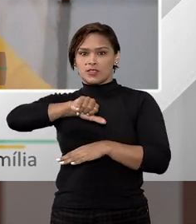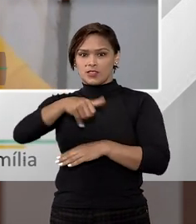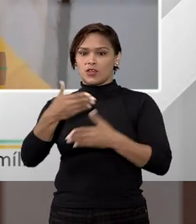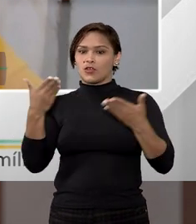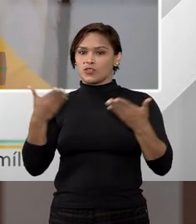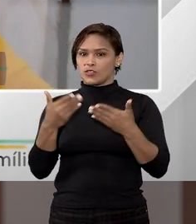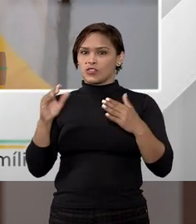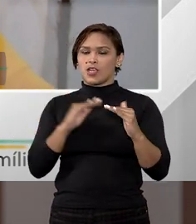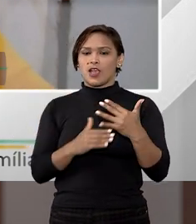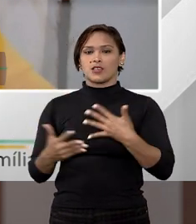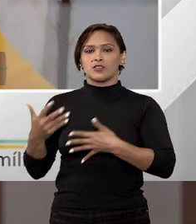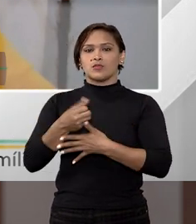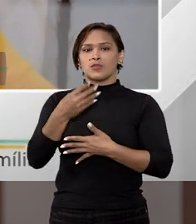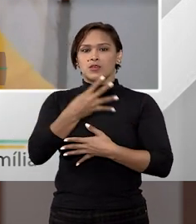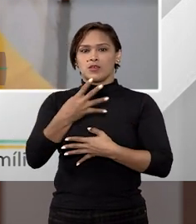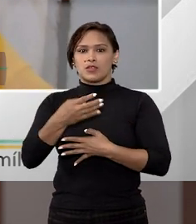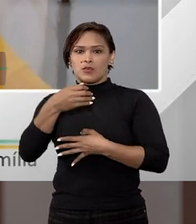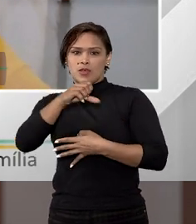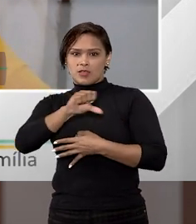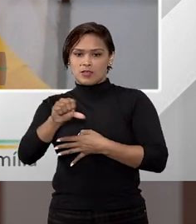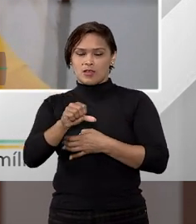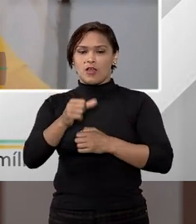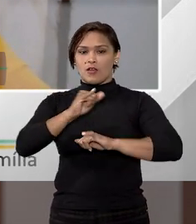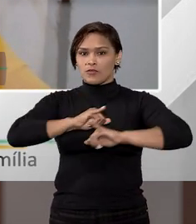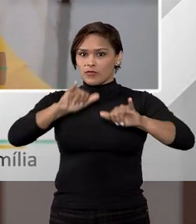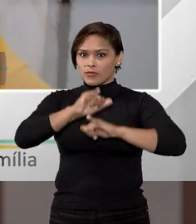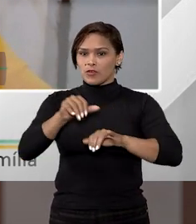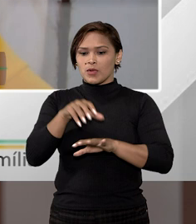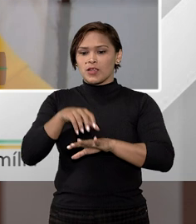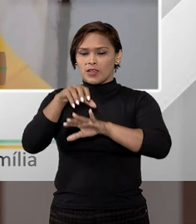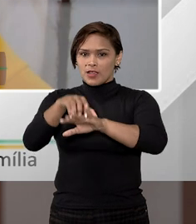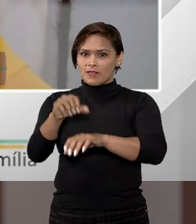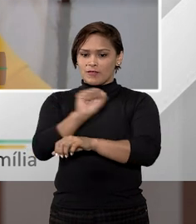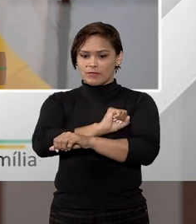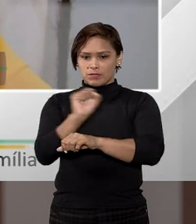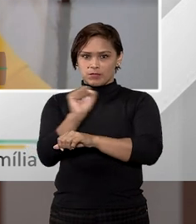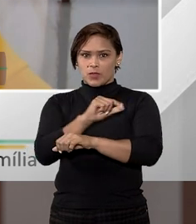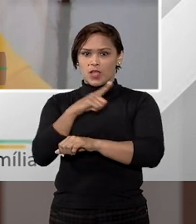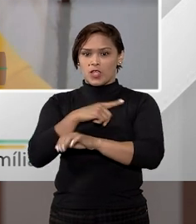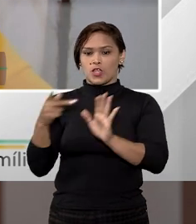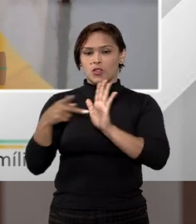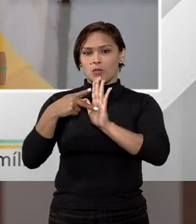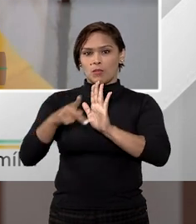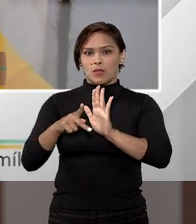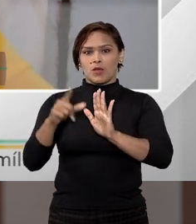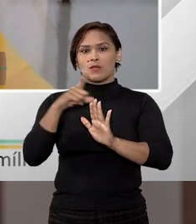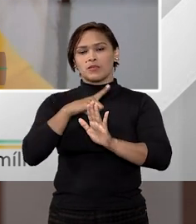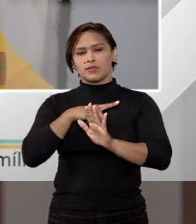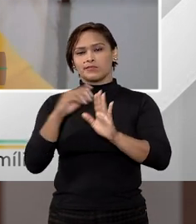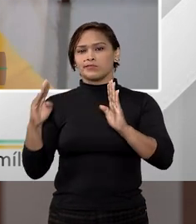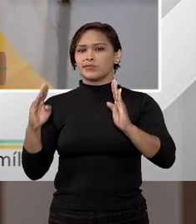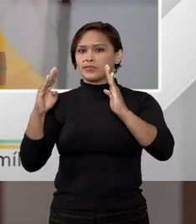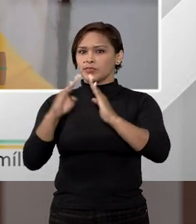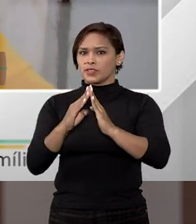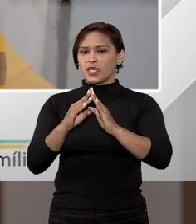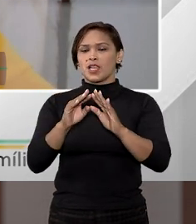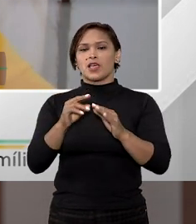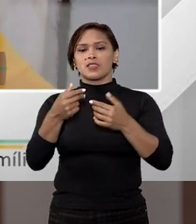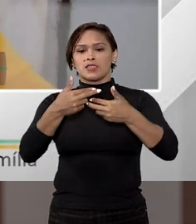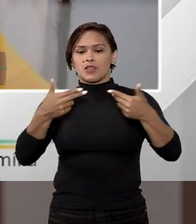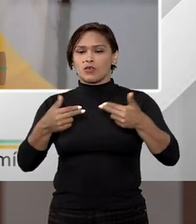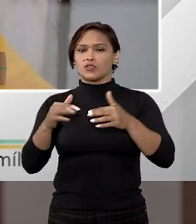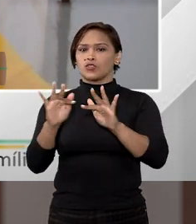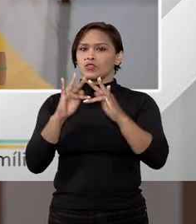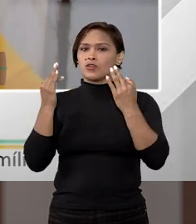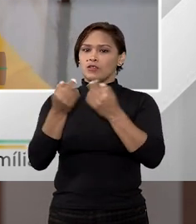já consignou súmula 449, informando que a vaga de garagem que possui matrícula própria, de imóveis, ela não constitui